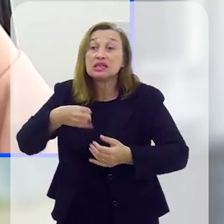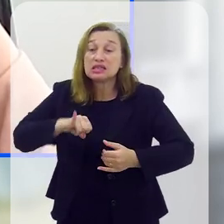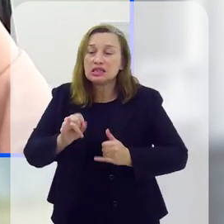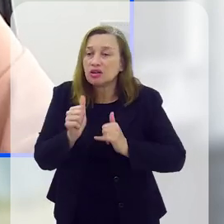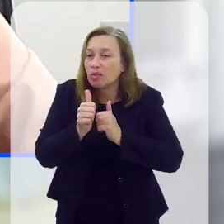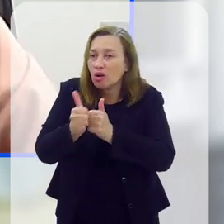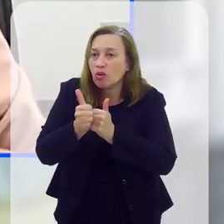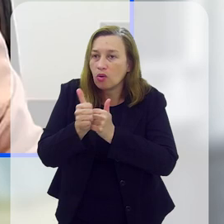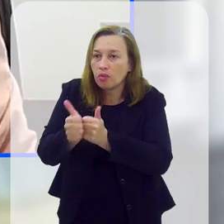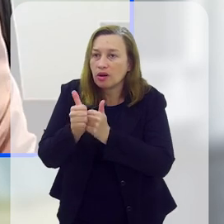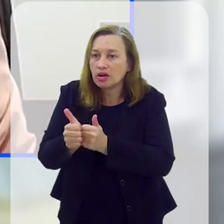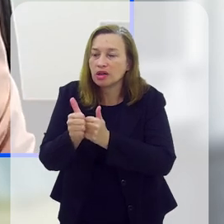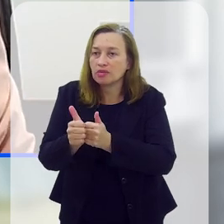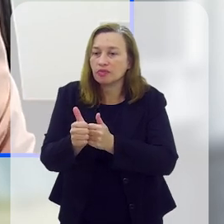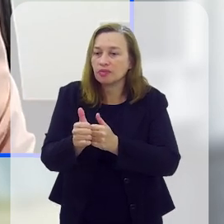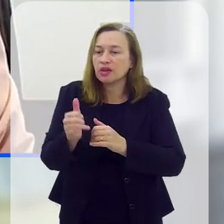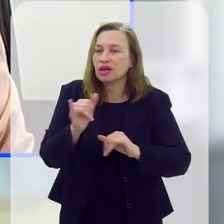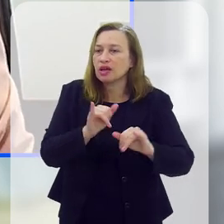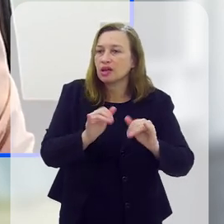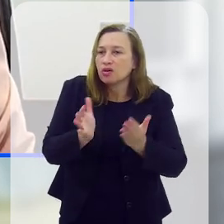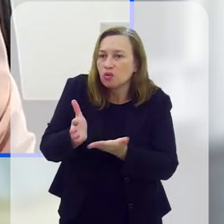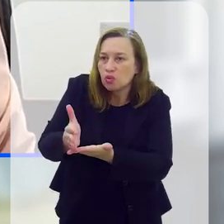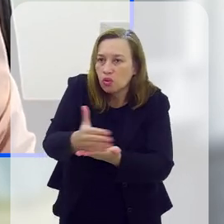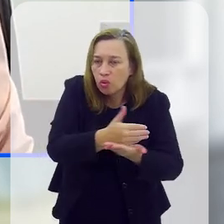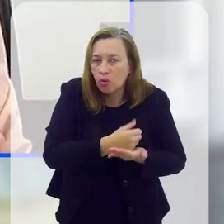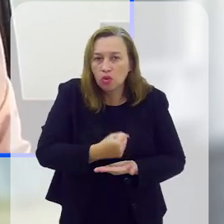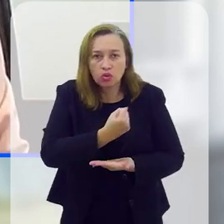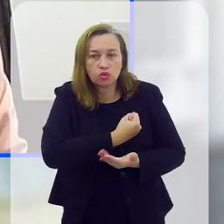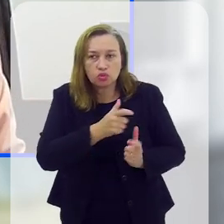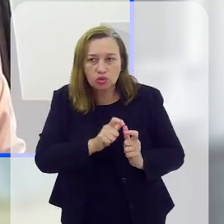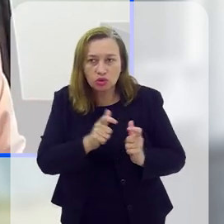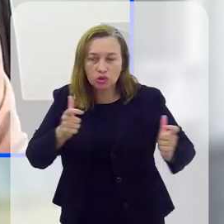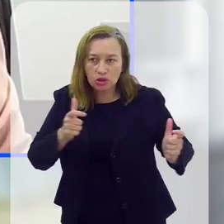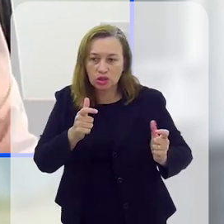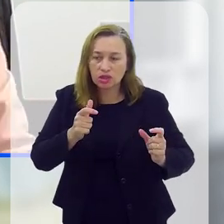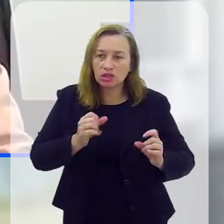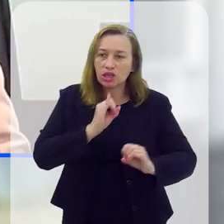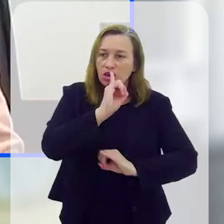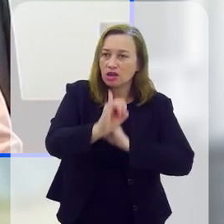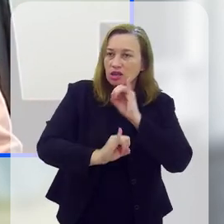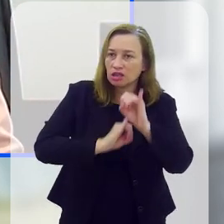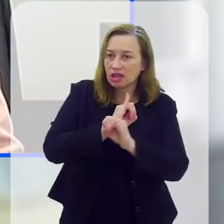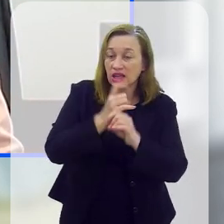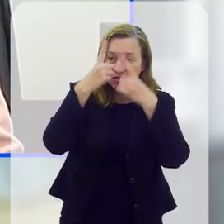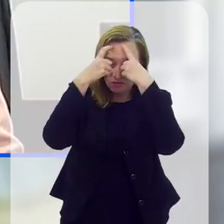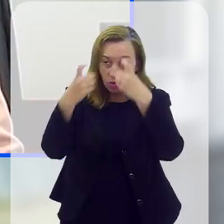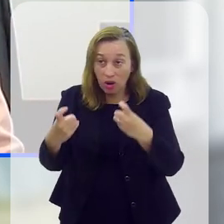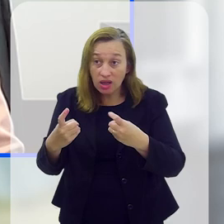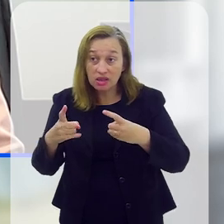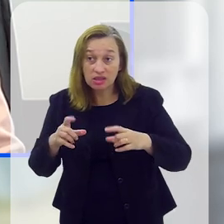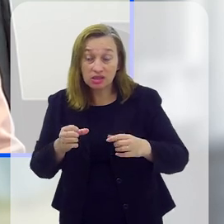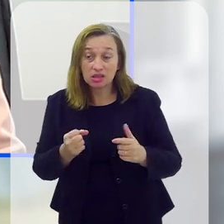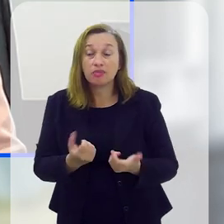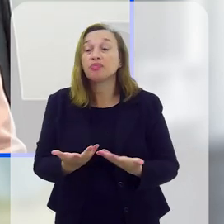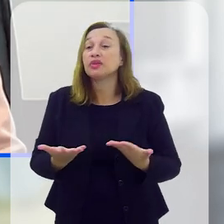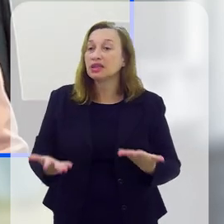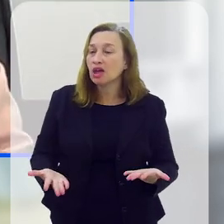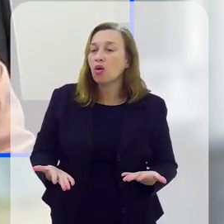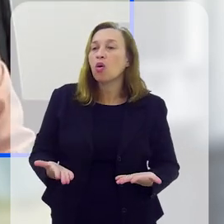fato. Então, se a gente está acompanhando pelos dados estatísticos que aumentou o número da violência cibernética,